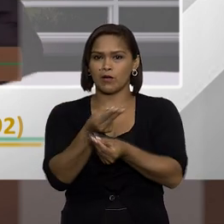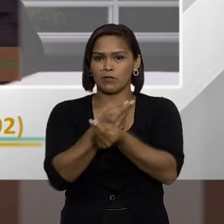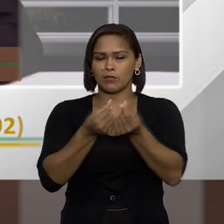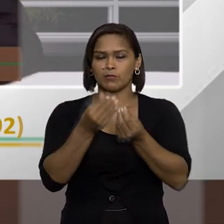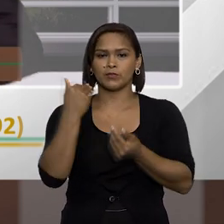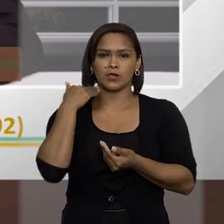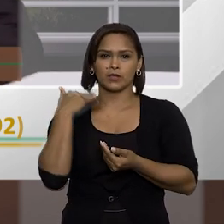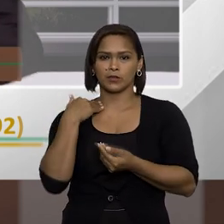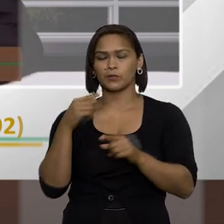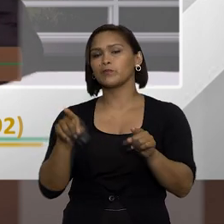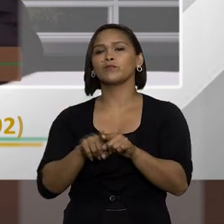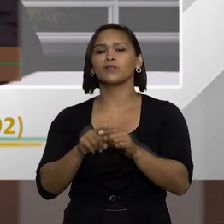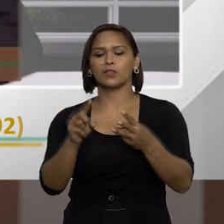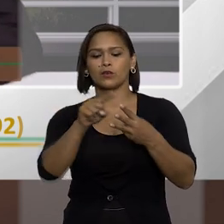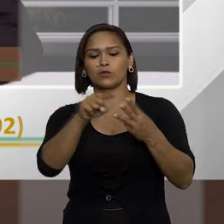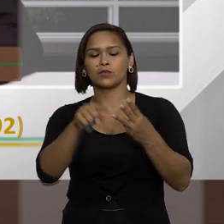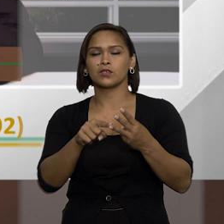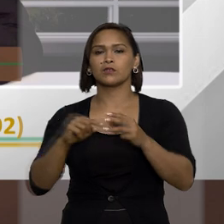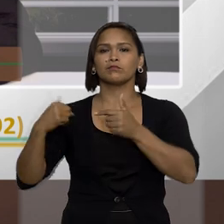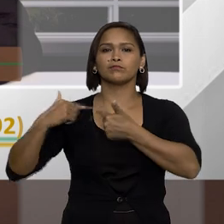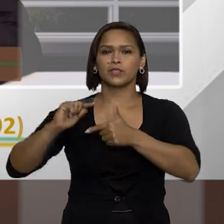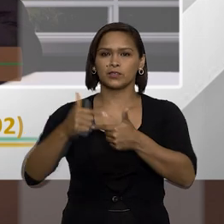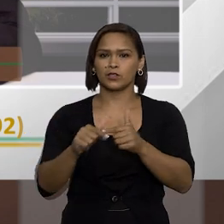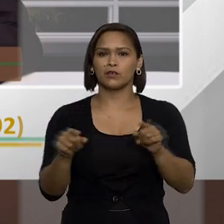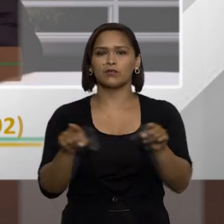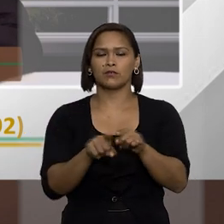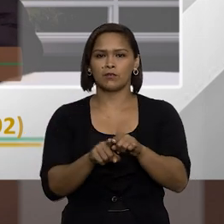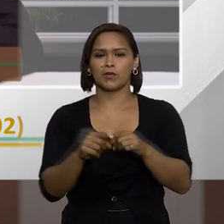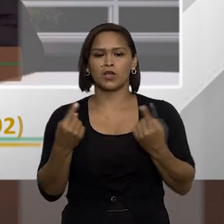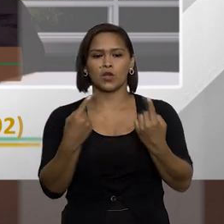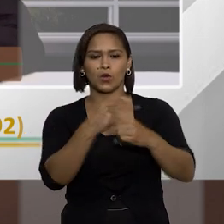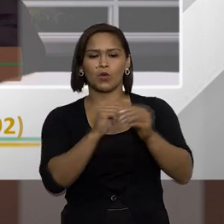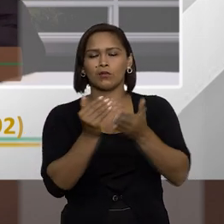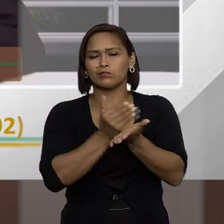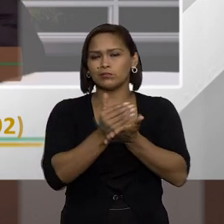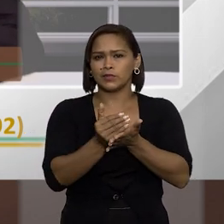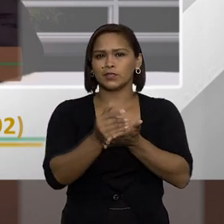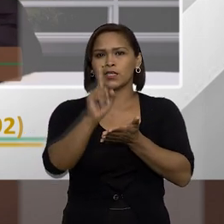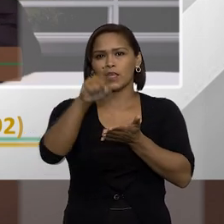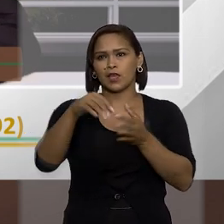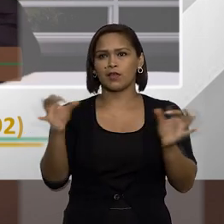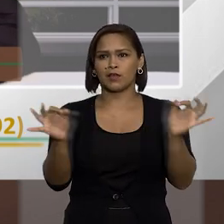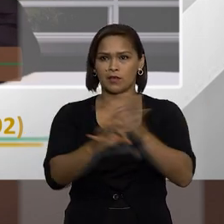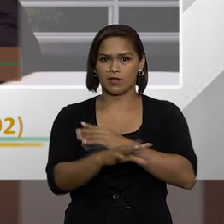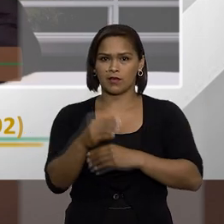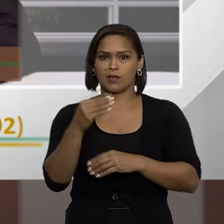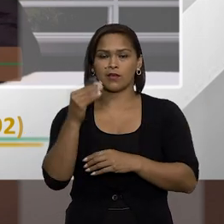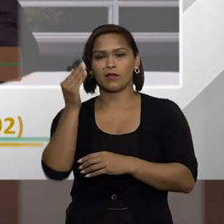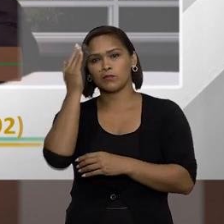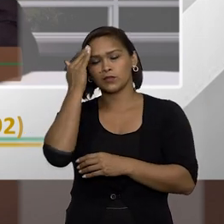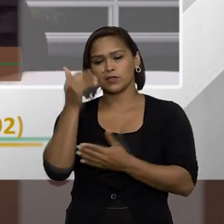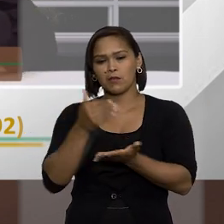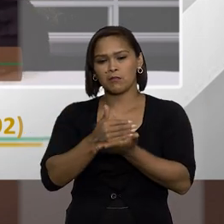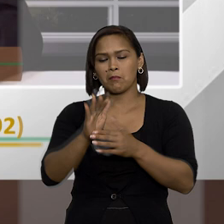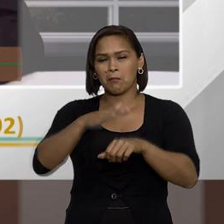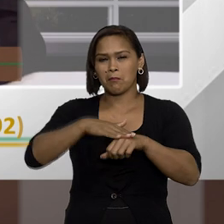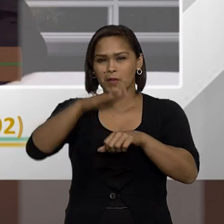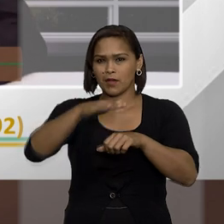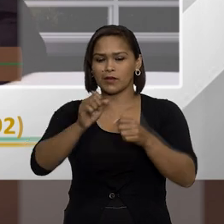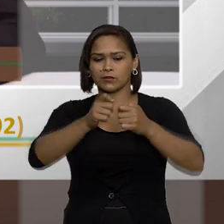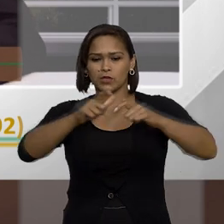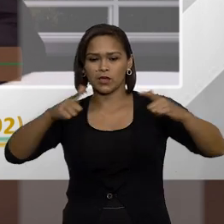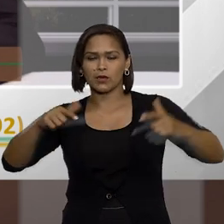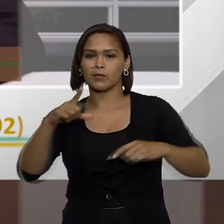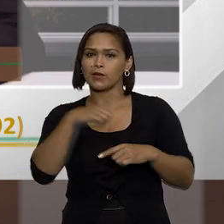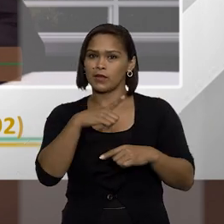lesão ao patrimônio público. Tem o terceiro ato tradicional, que são os atos que atentam contra princípios, que acabam sendo esse rol um pouco mais